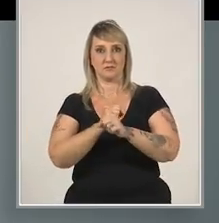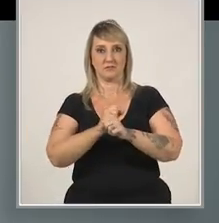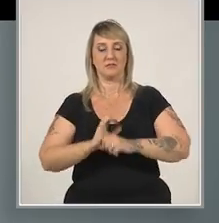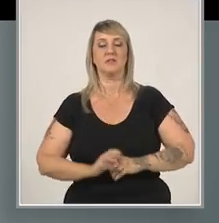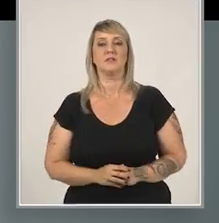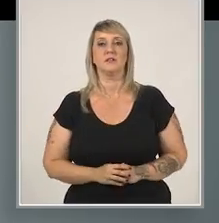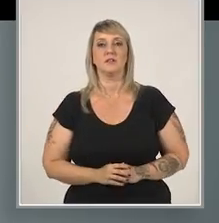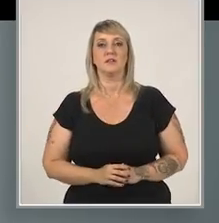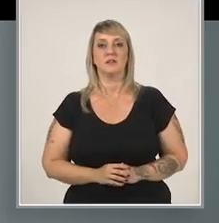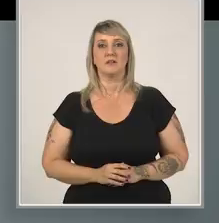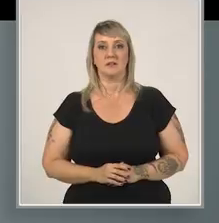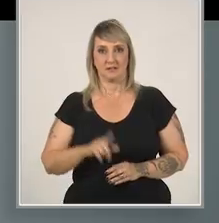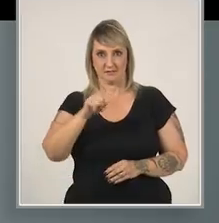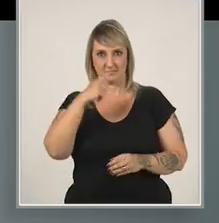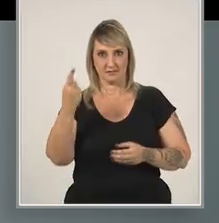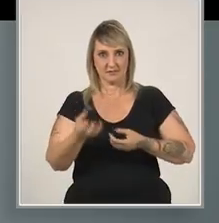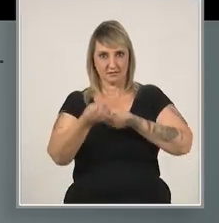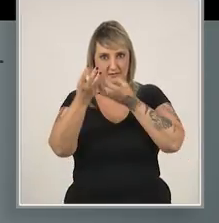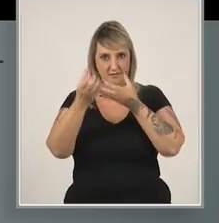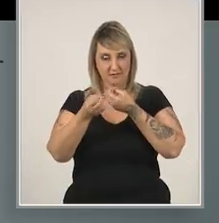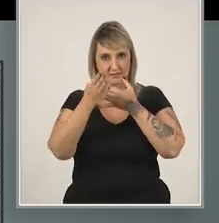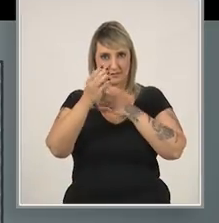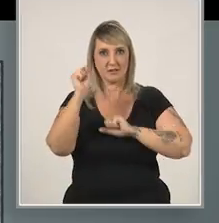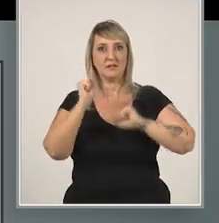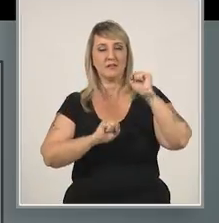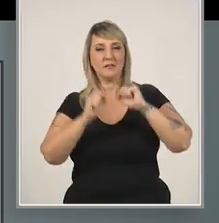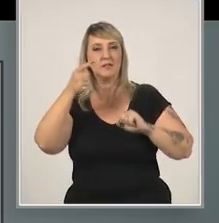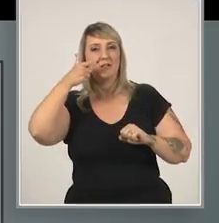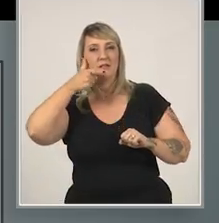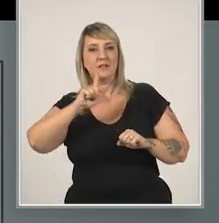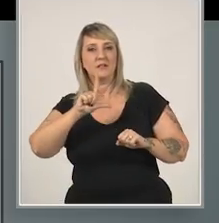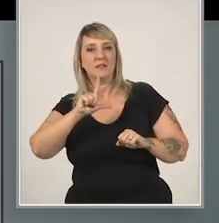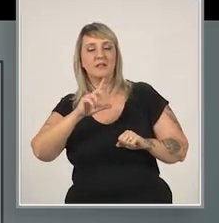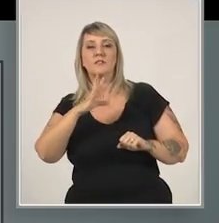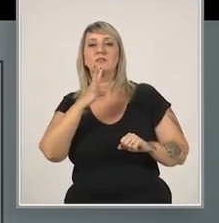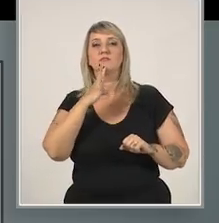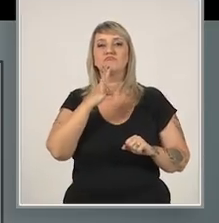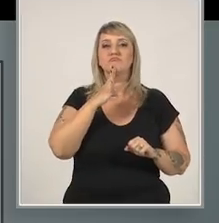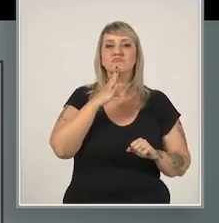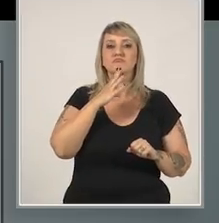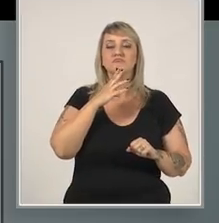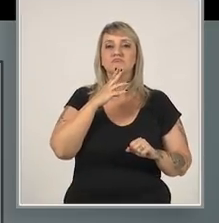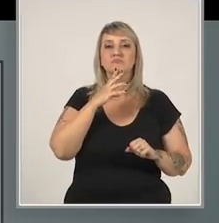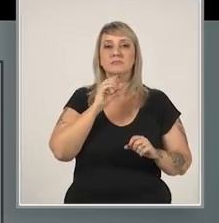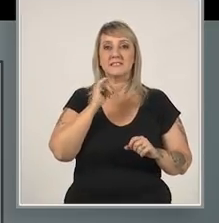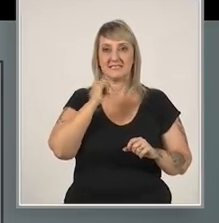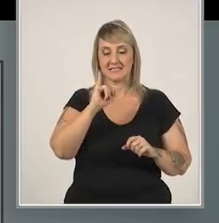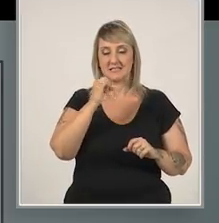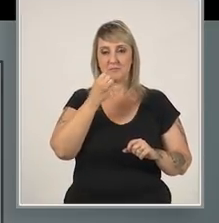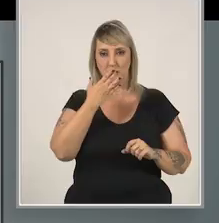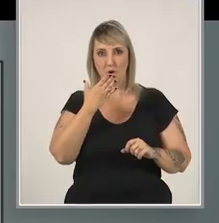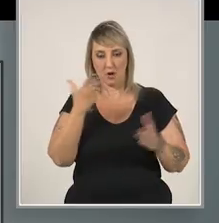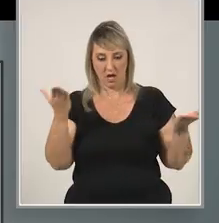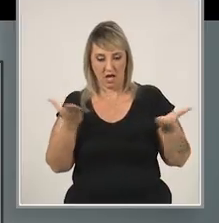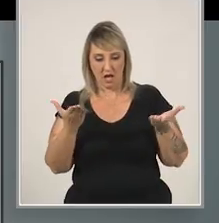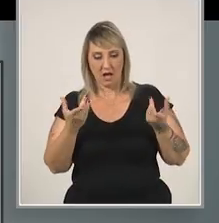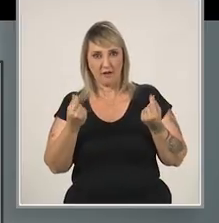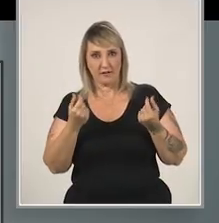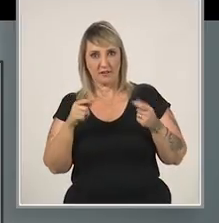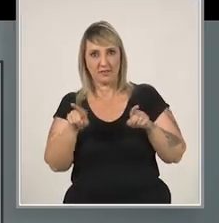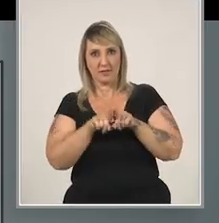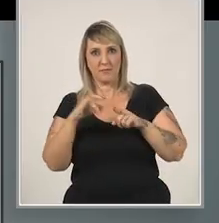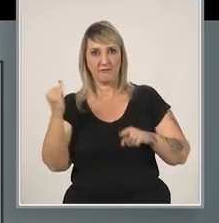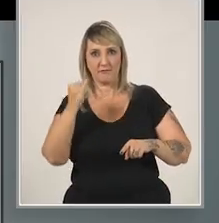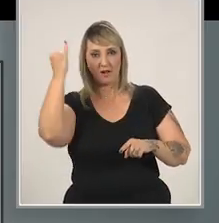chegar ao valuation. Com esses dados em mãos, a empresa consegue obter conhecimento de sua situação financeira atual